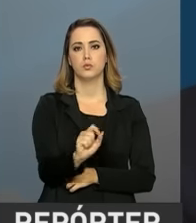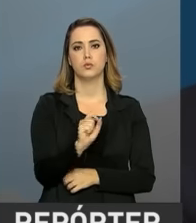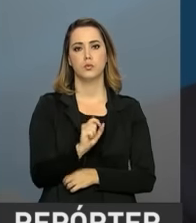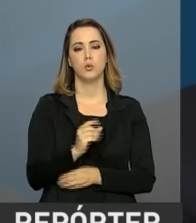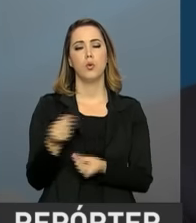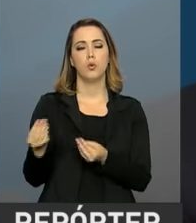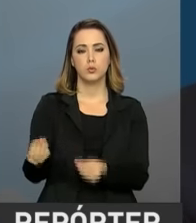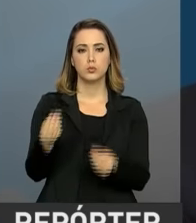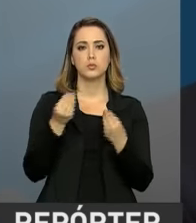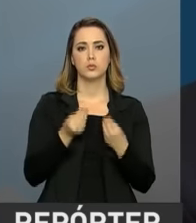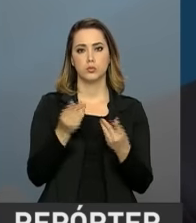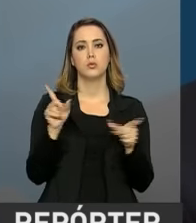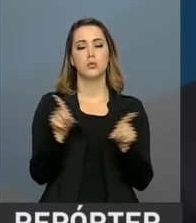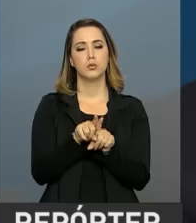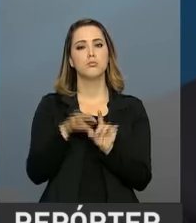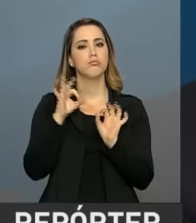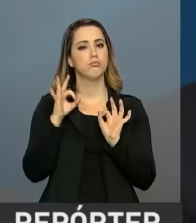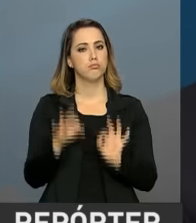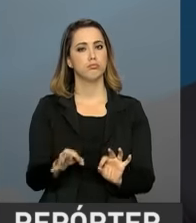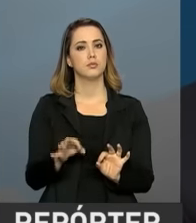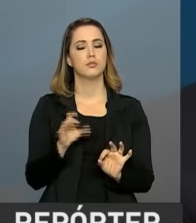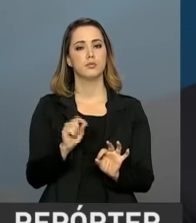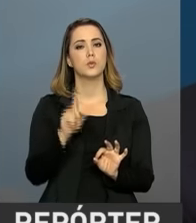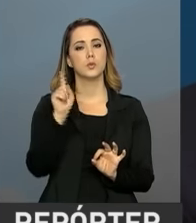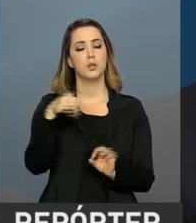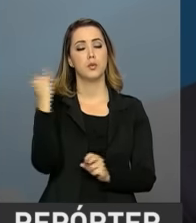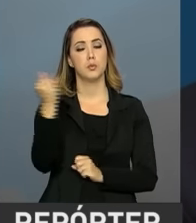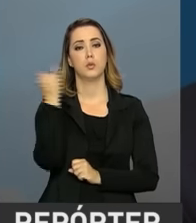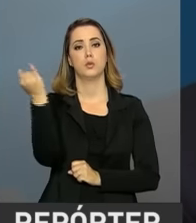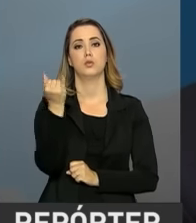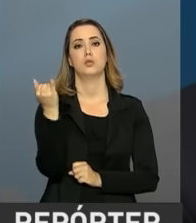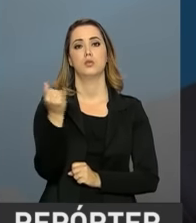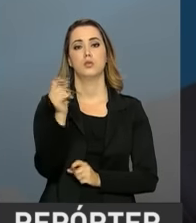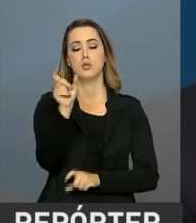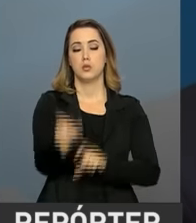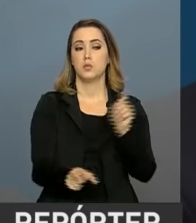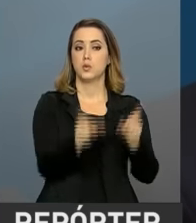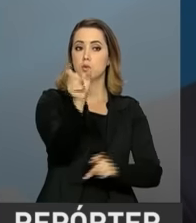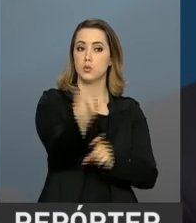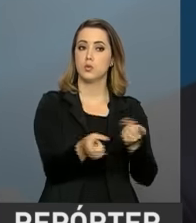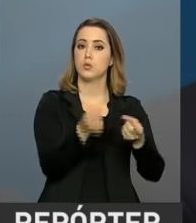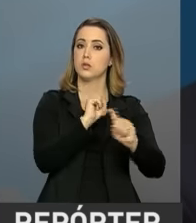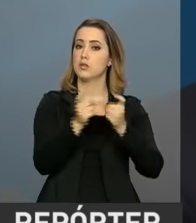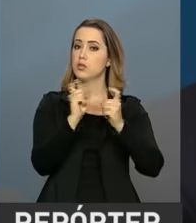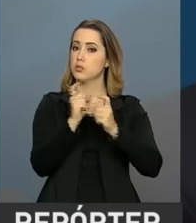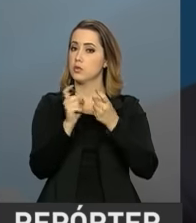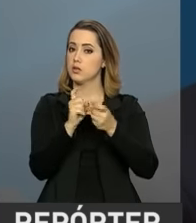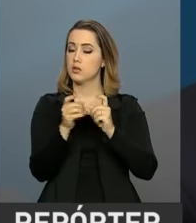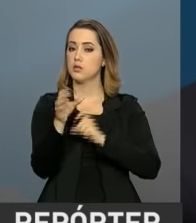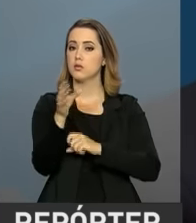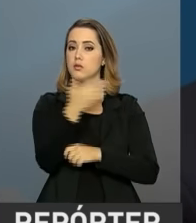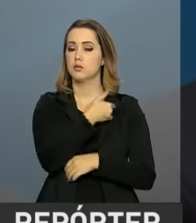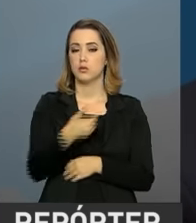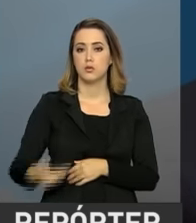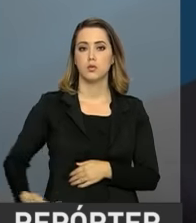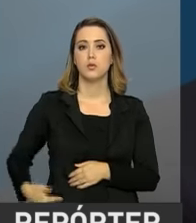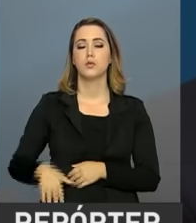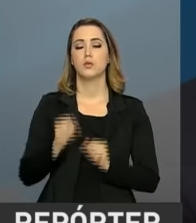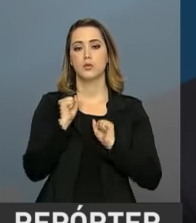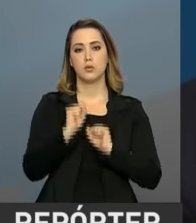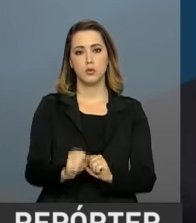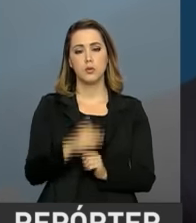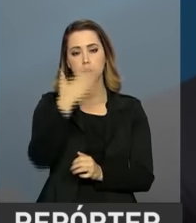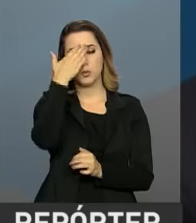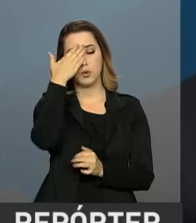trará, naturalmente, uma coisa que é fundamental para os agentes econômicos, que é previsibilidade. Trará